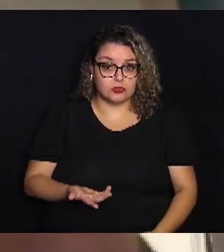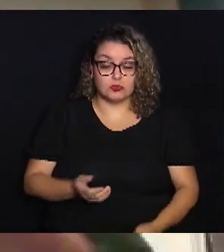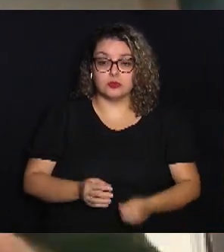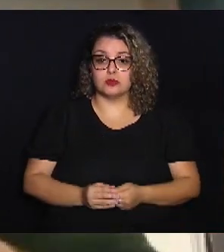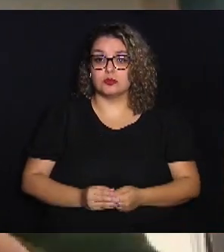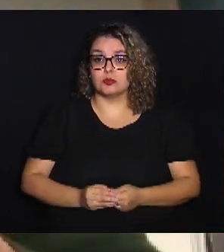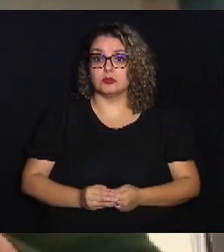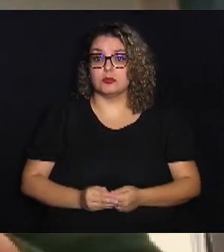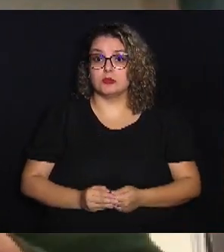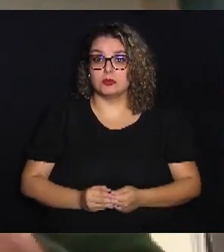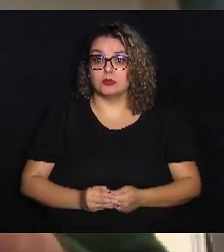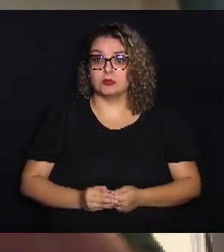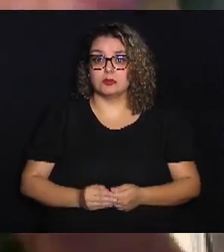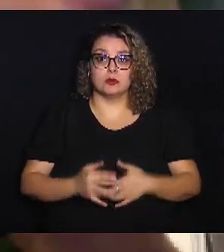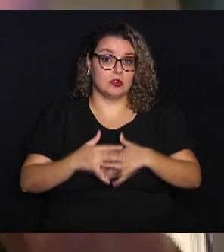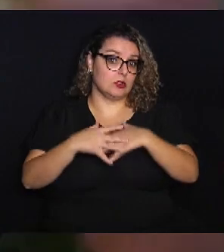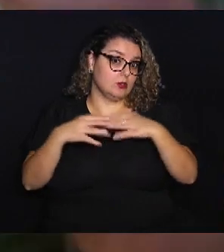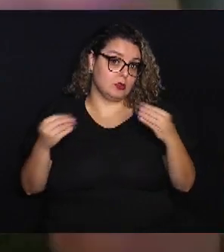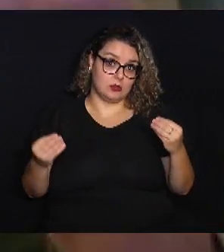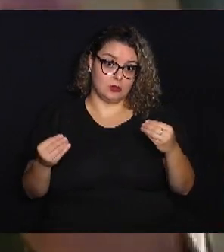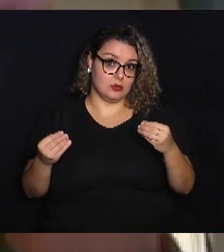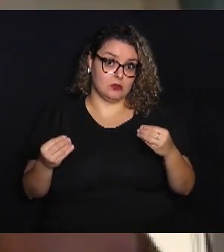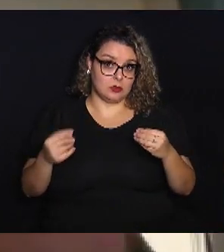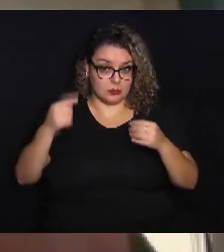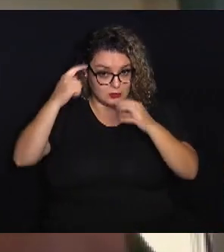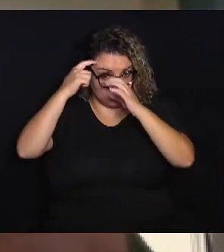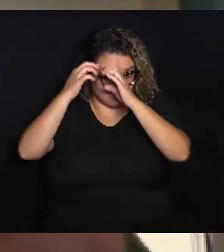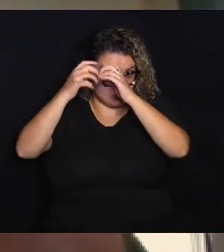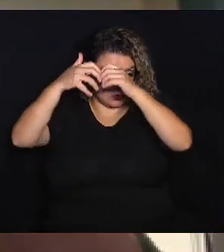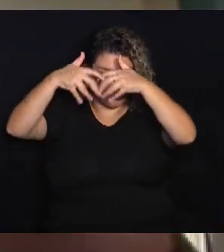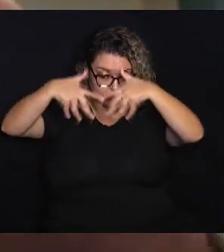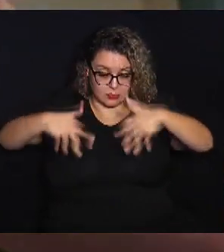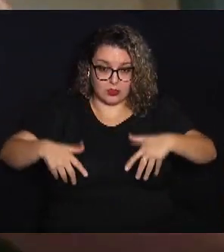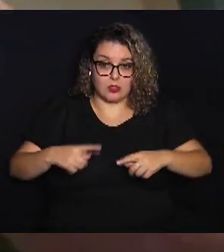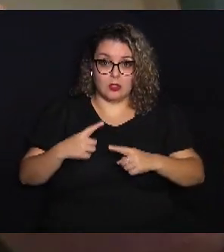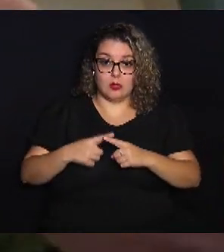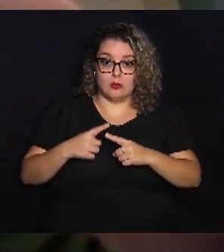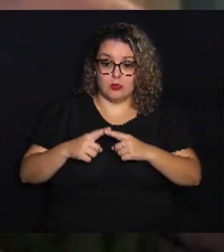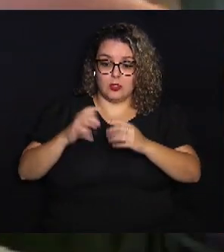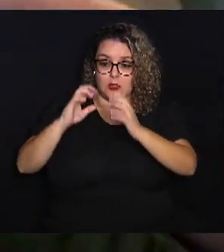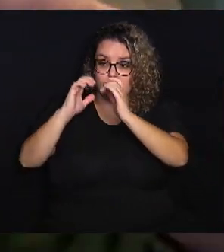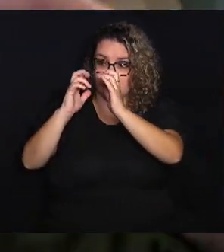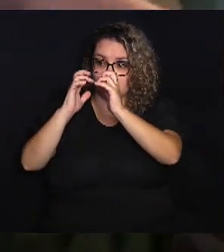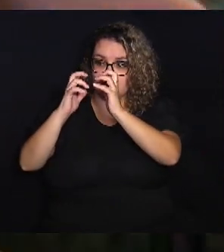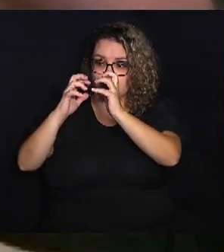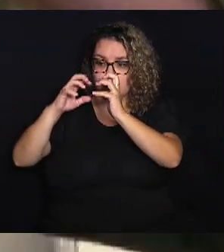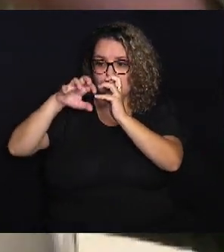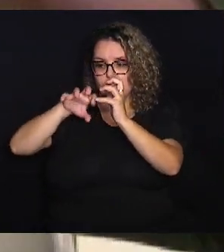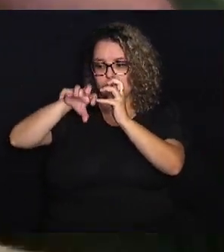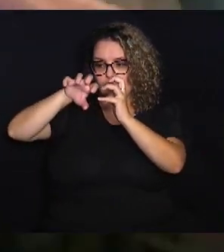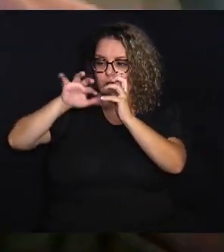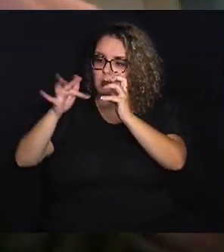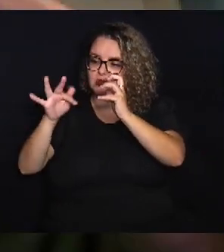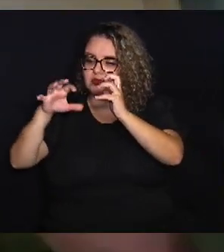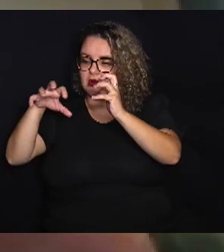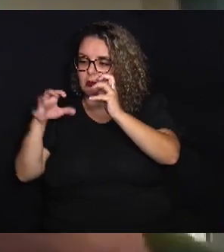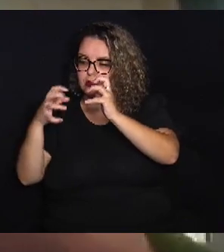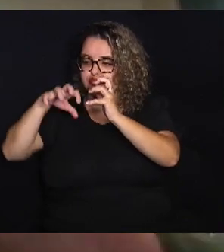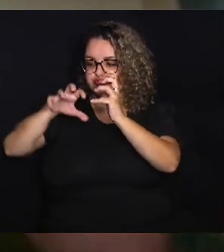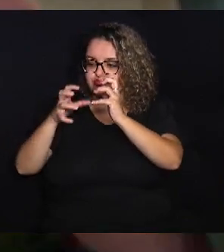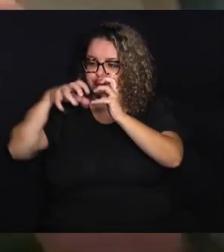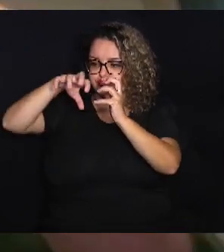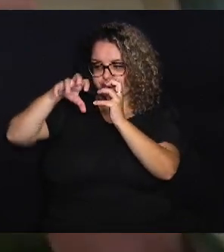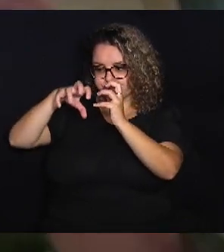curados das doenças neurológicas. O cérebro ia se moldando e remoldando